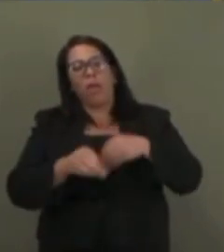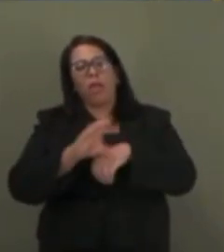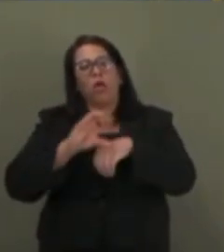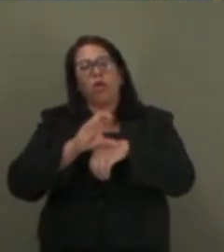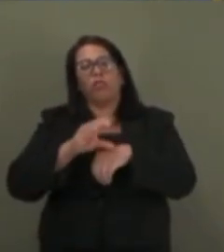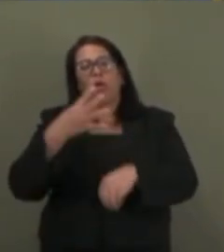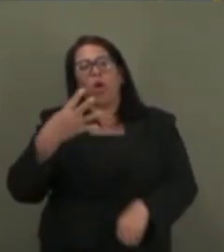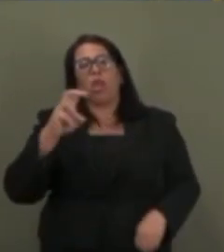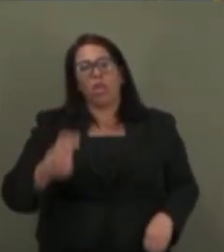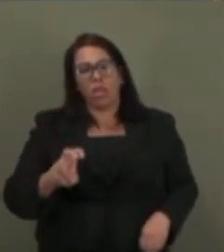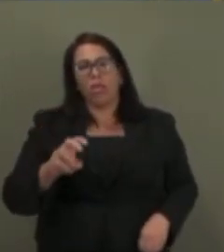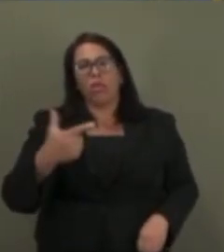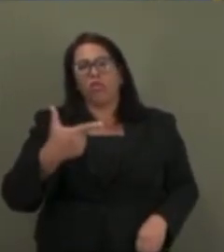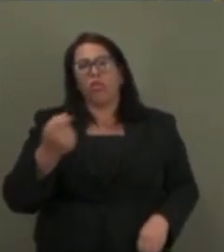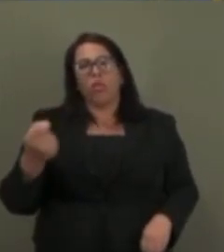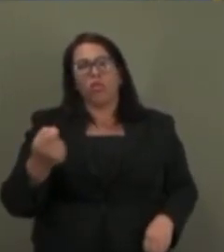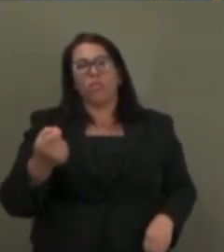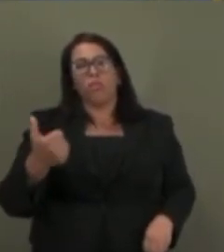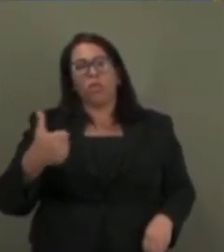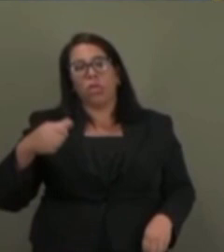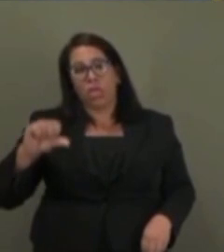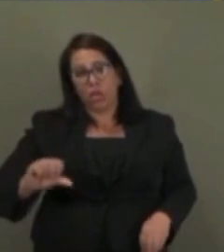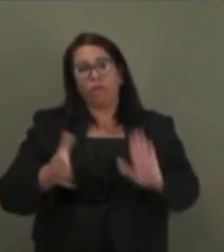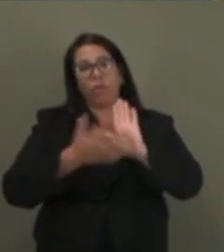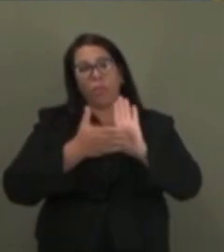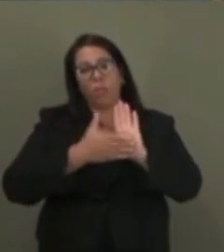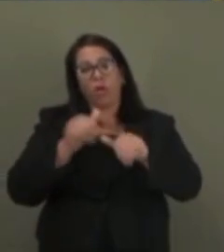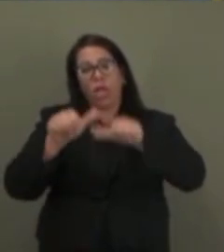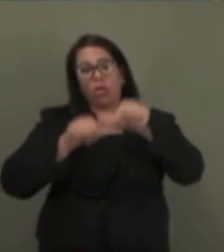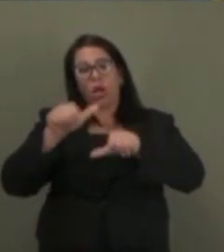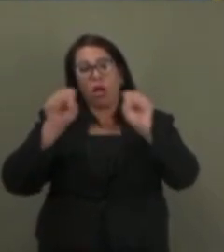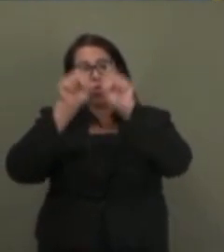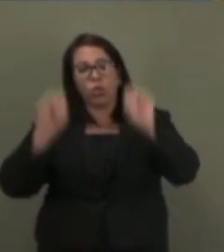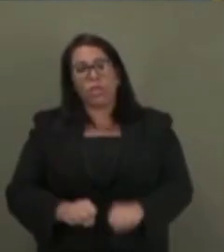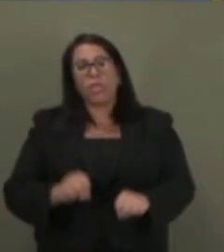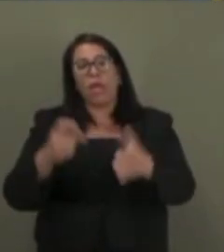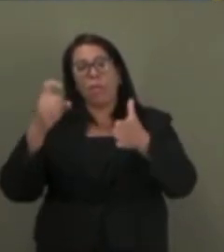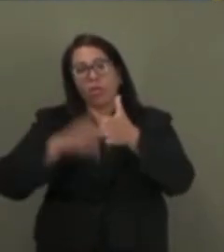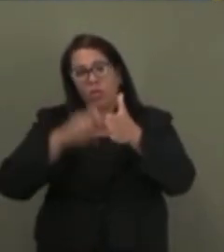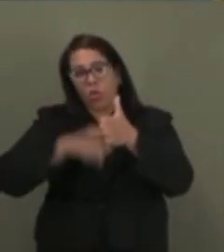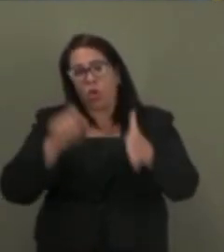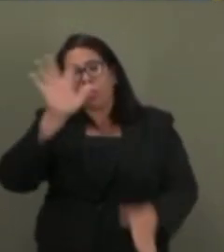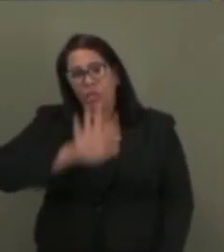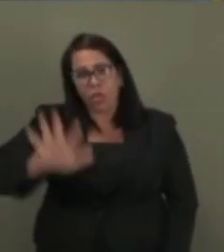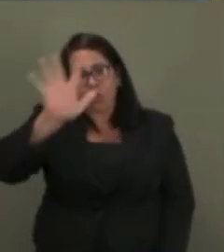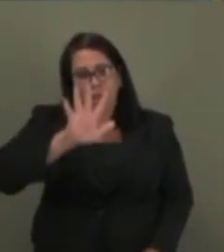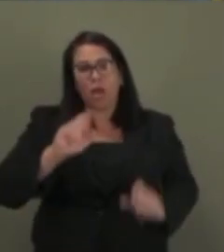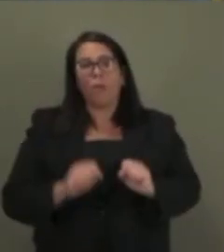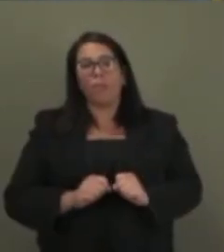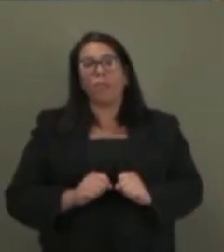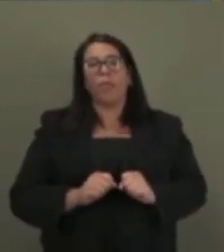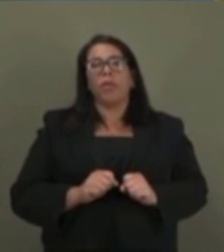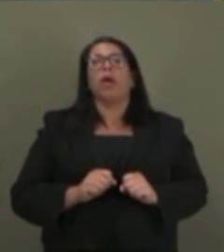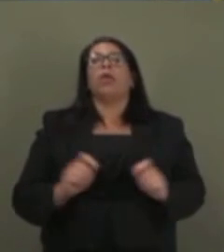nº 45 de 2019, que propõe alterações no sistema tributário nacional, com potencial para